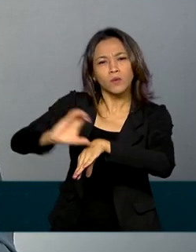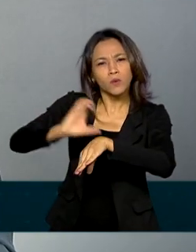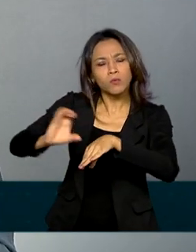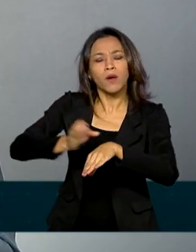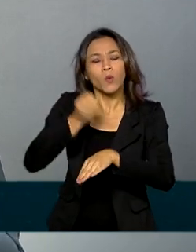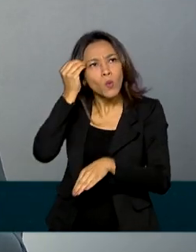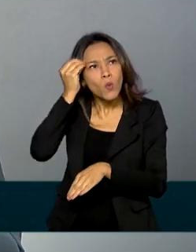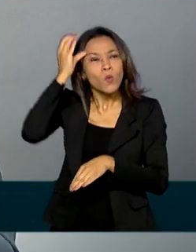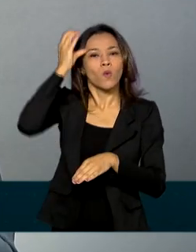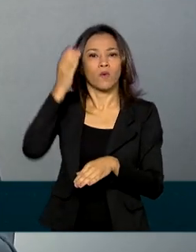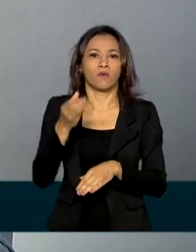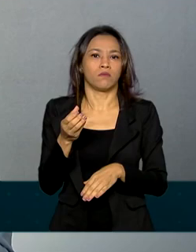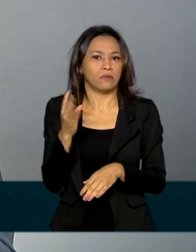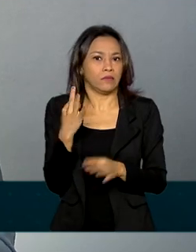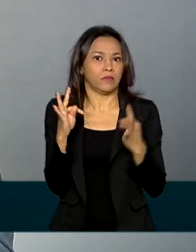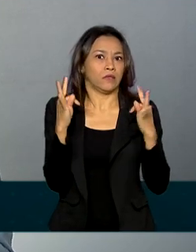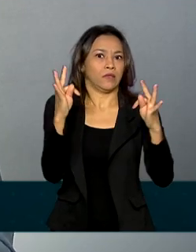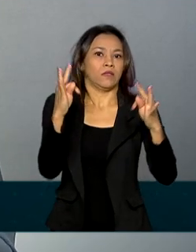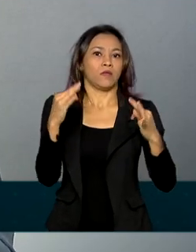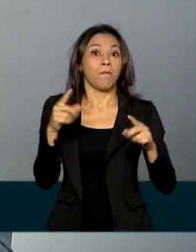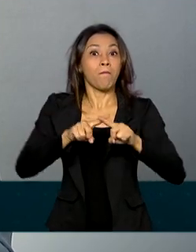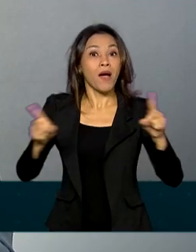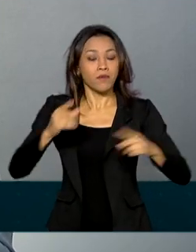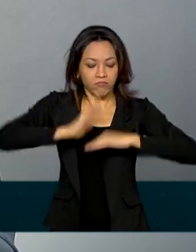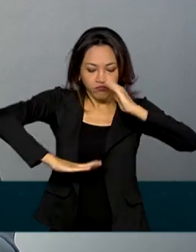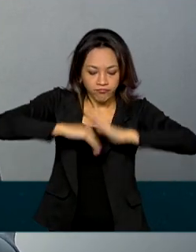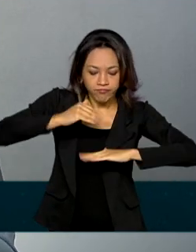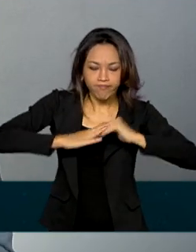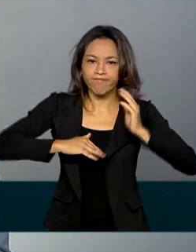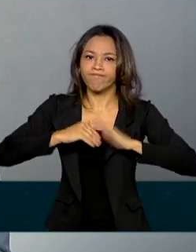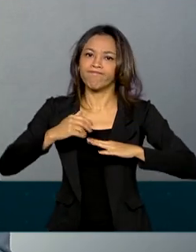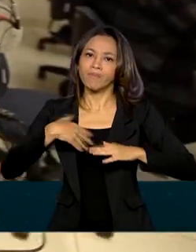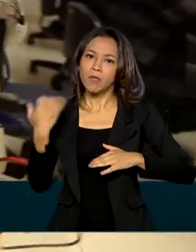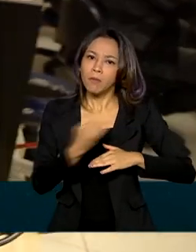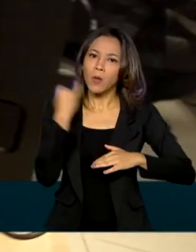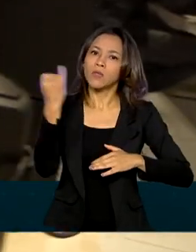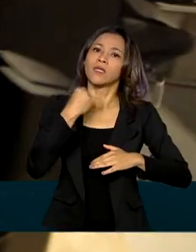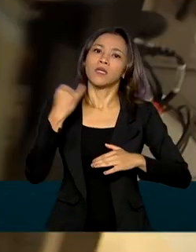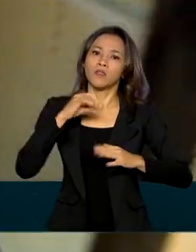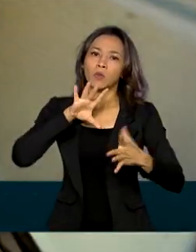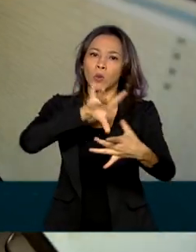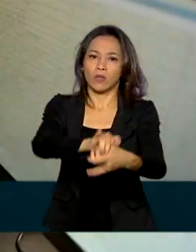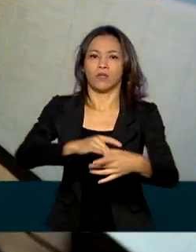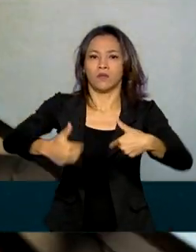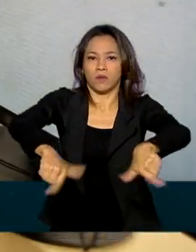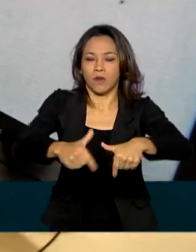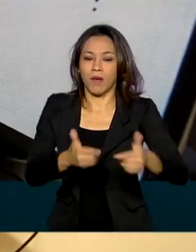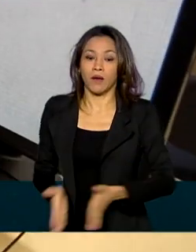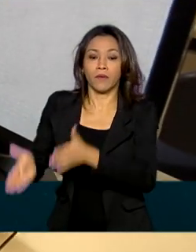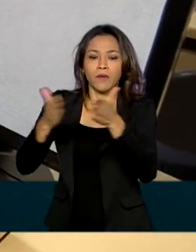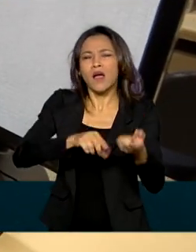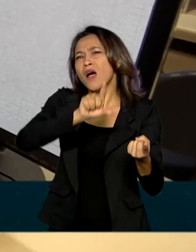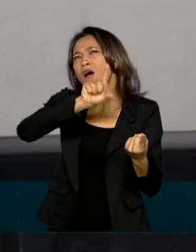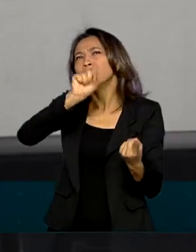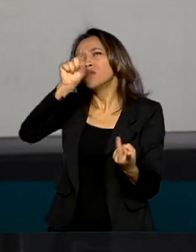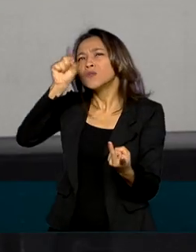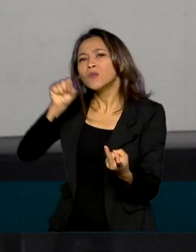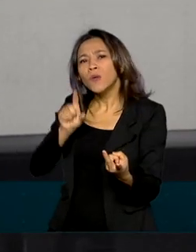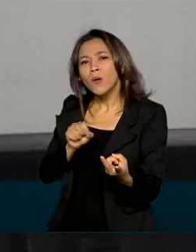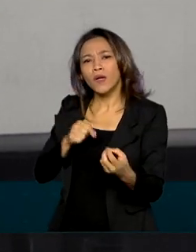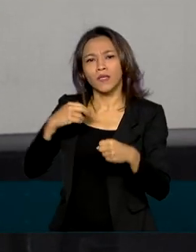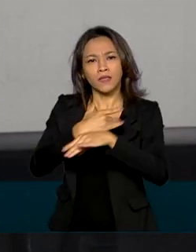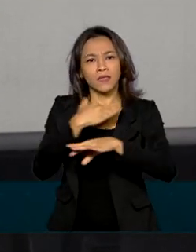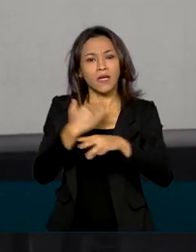mas também a transmissão de várias habilidades importantes para o mundo do trabalho. A escolha das cidades foi feita de acordo com a